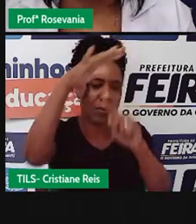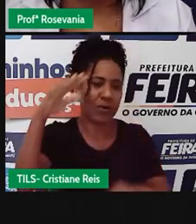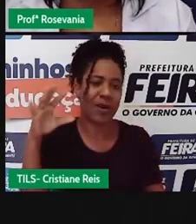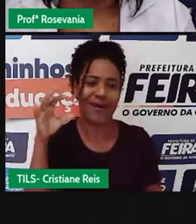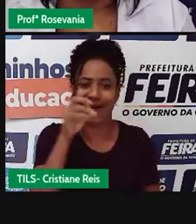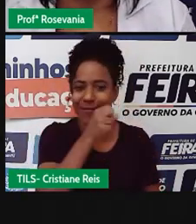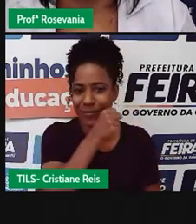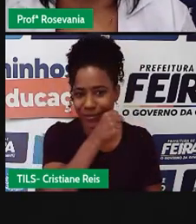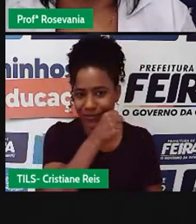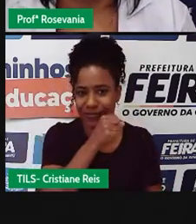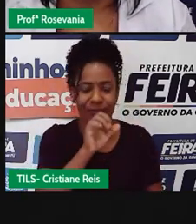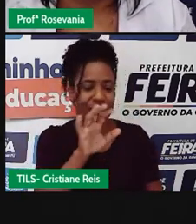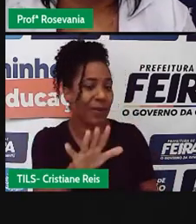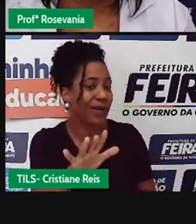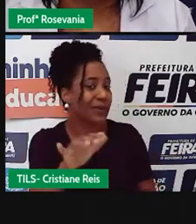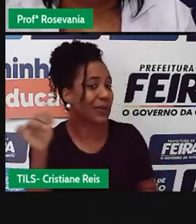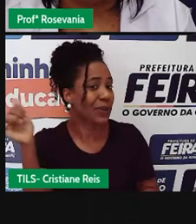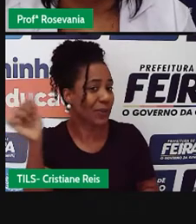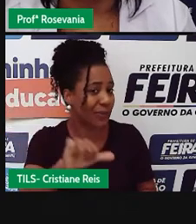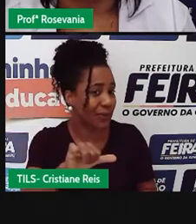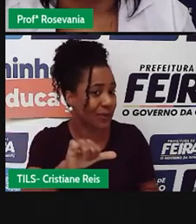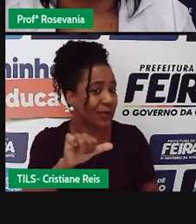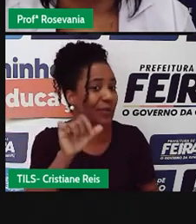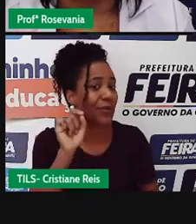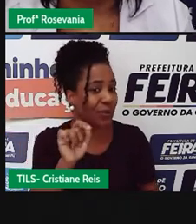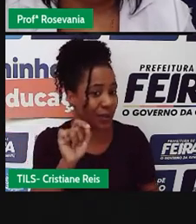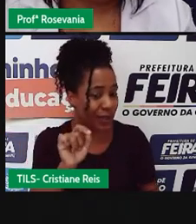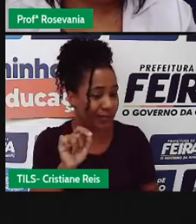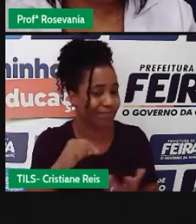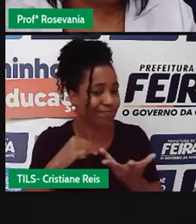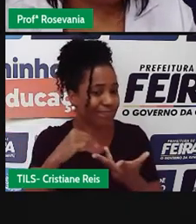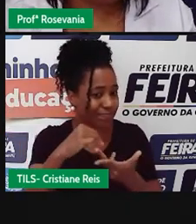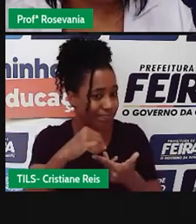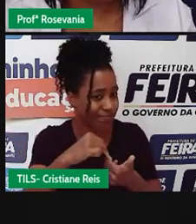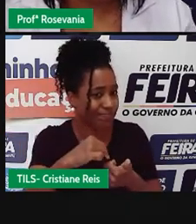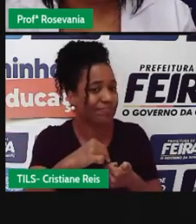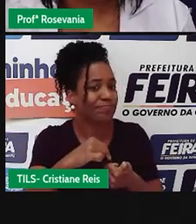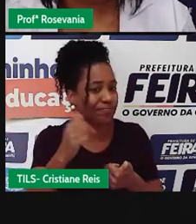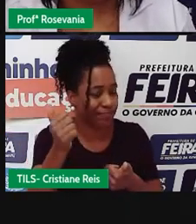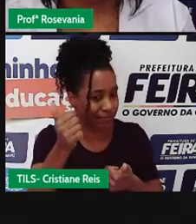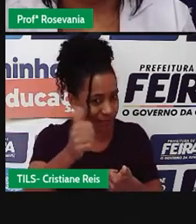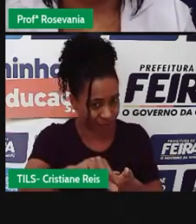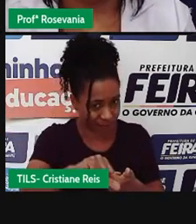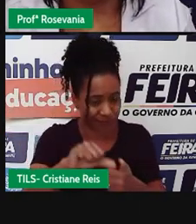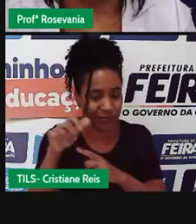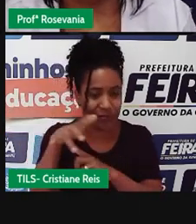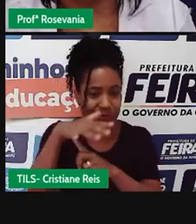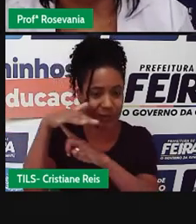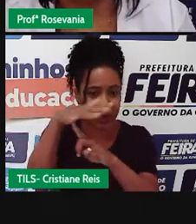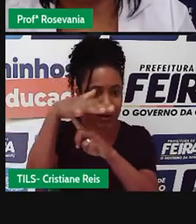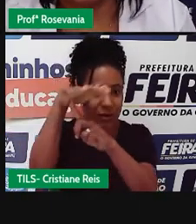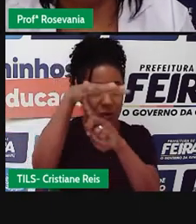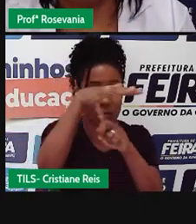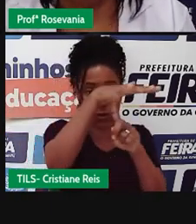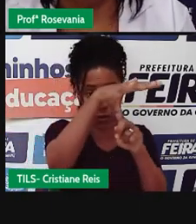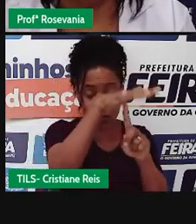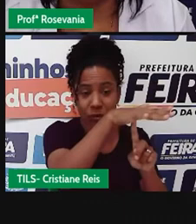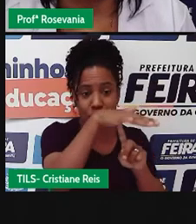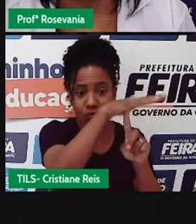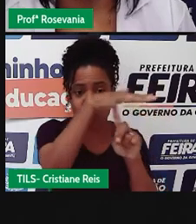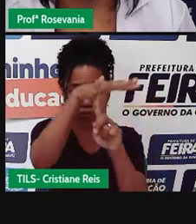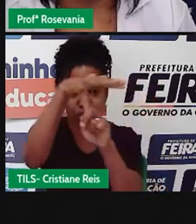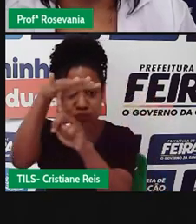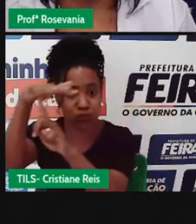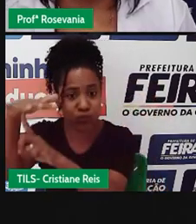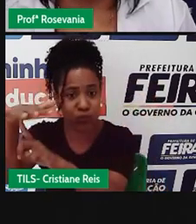como ponto negativo, são transportes caros, né, pra você se transportar de helicóptero, né, de um canto pra outro, é caro, não é